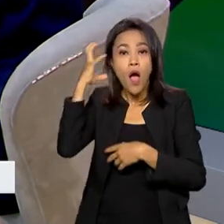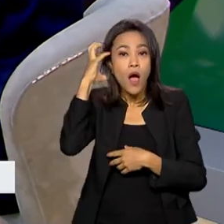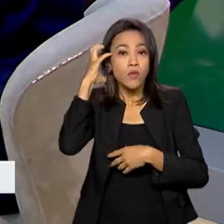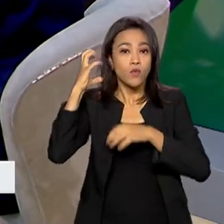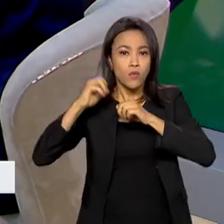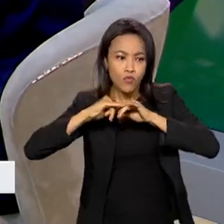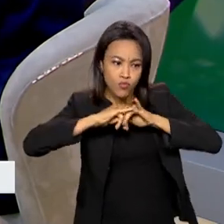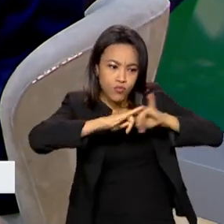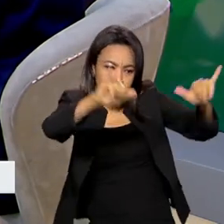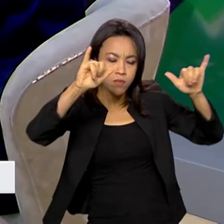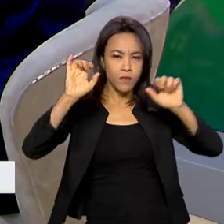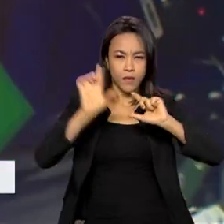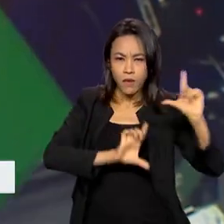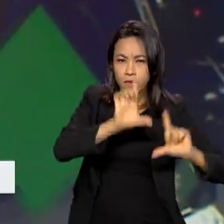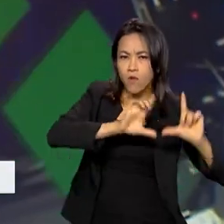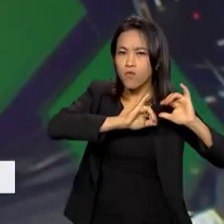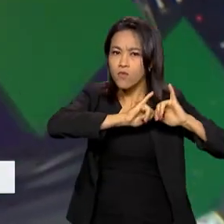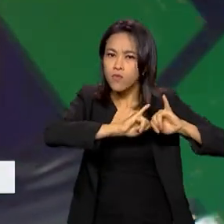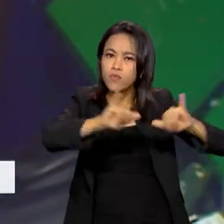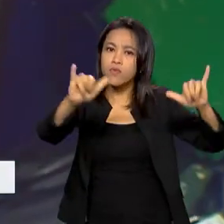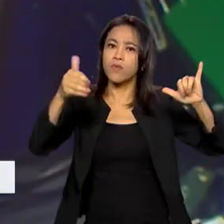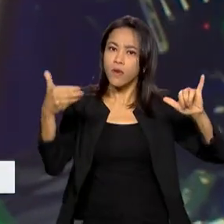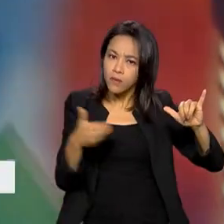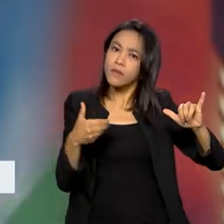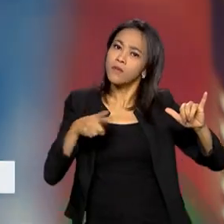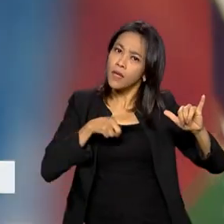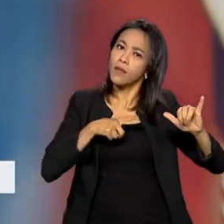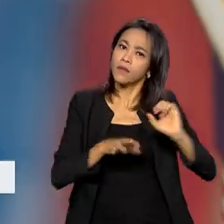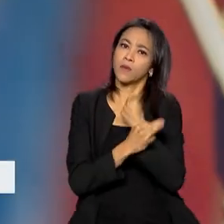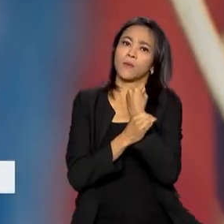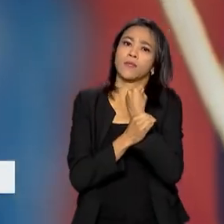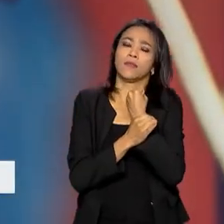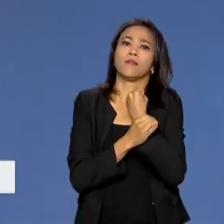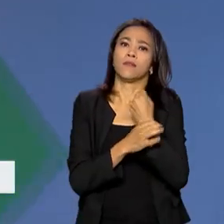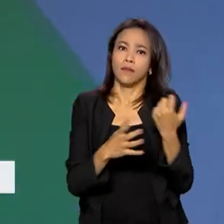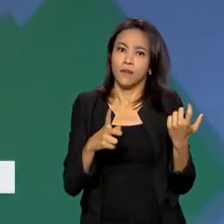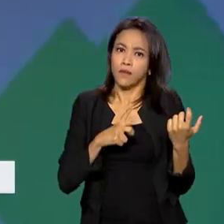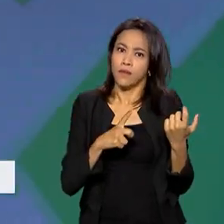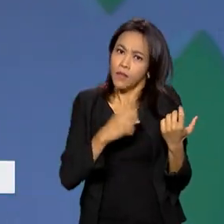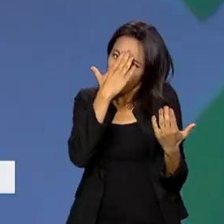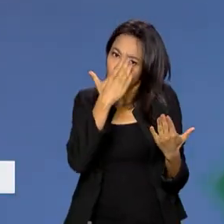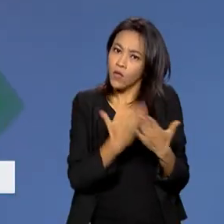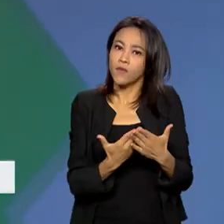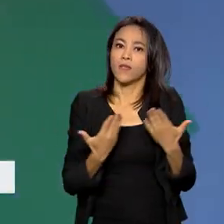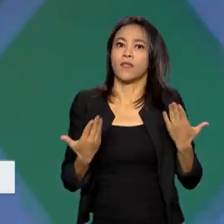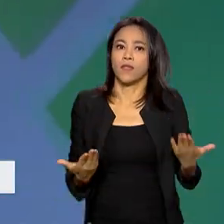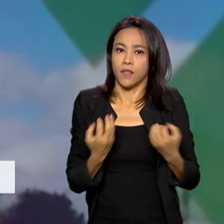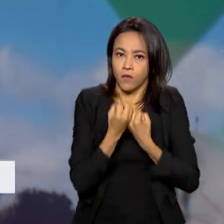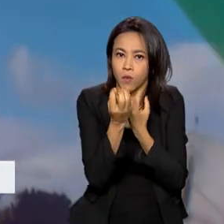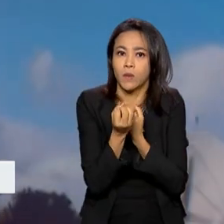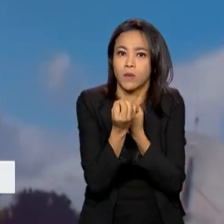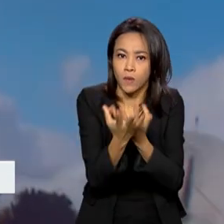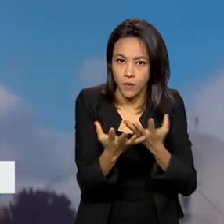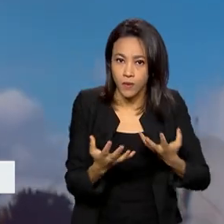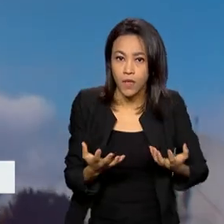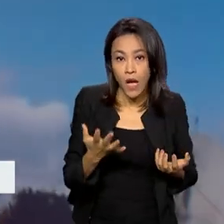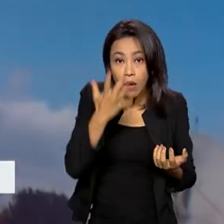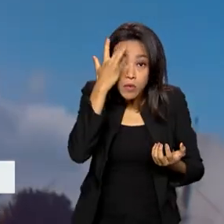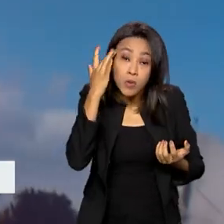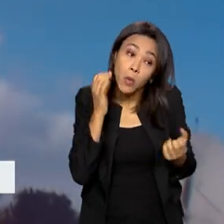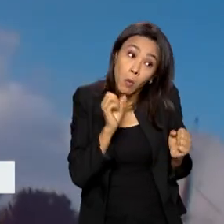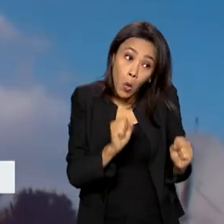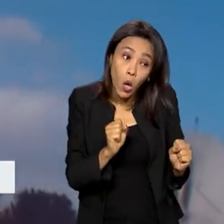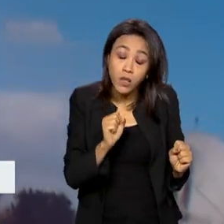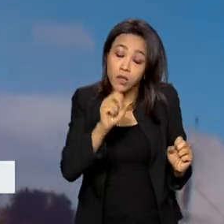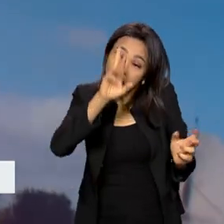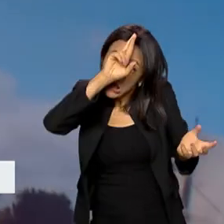da televisão, é uma informação com credibilidade, tem rastreabilidade. As pessoas podem até, eventualmente,